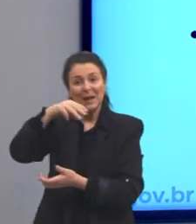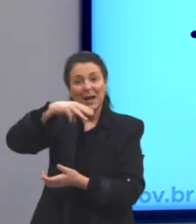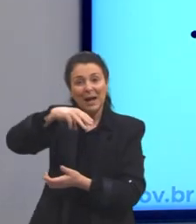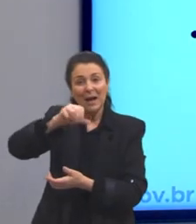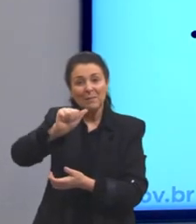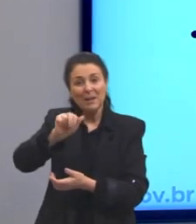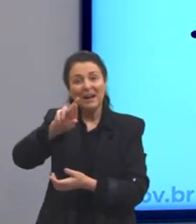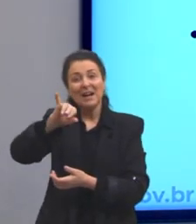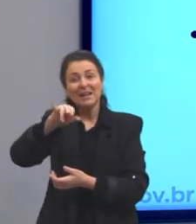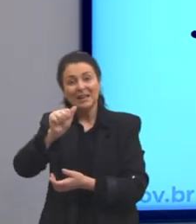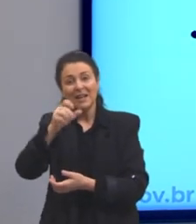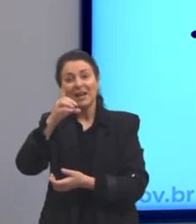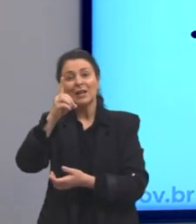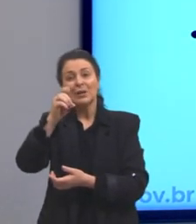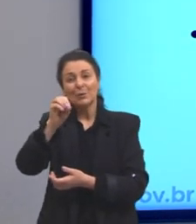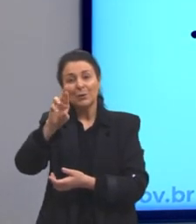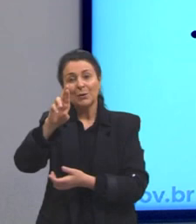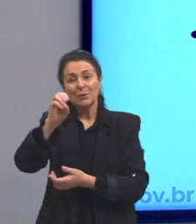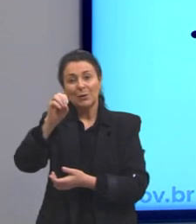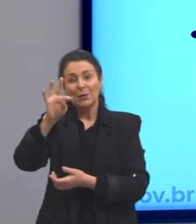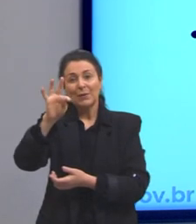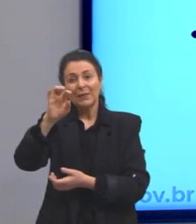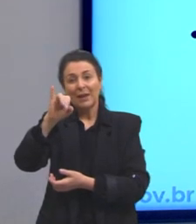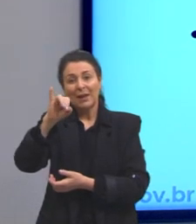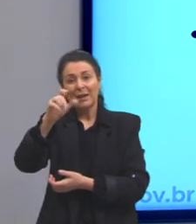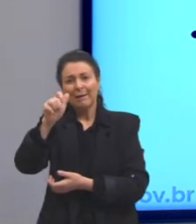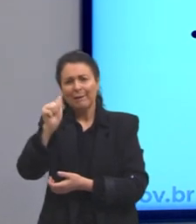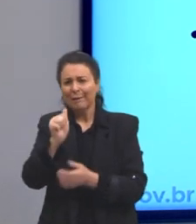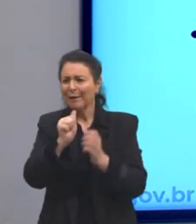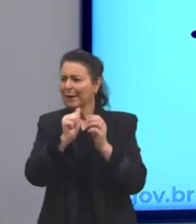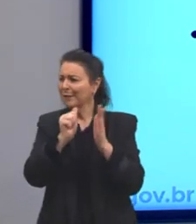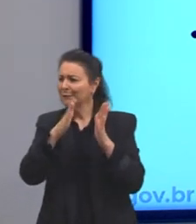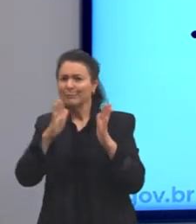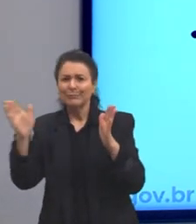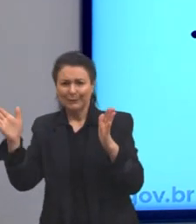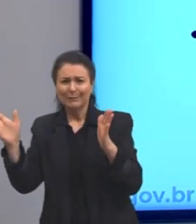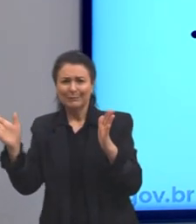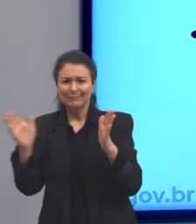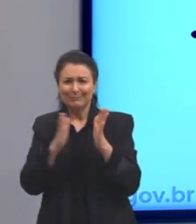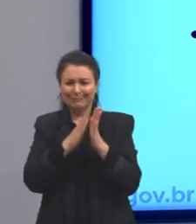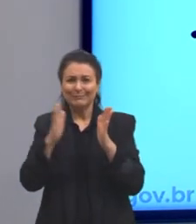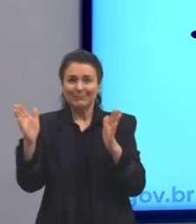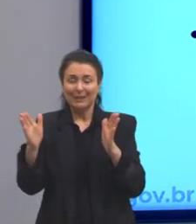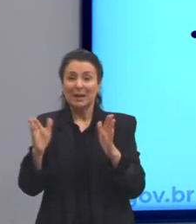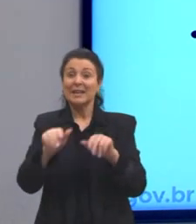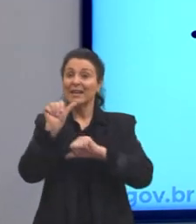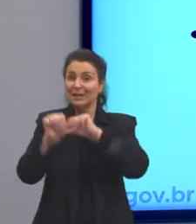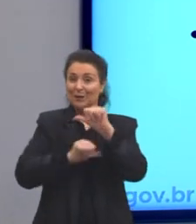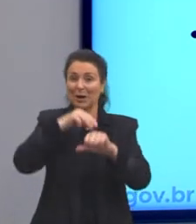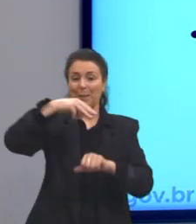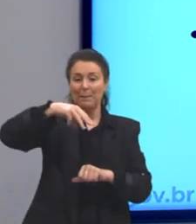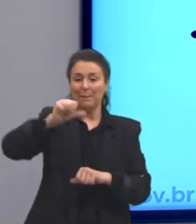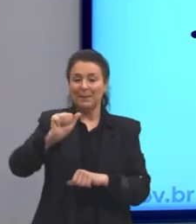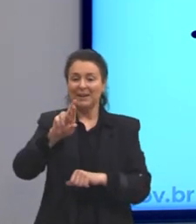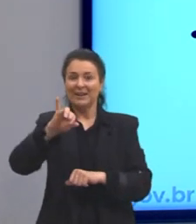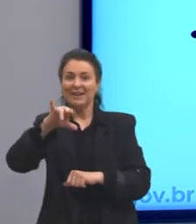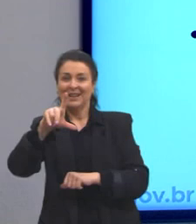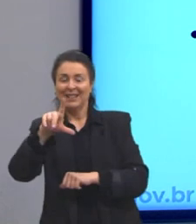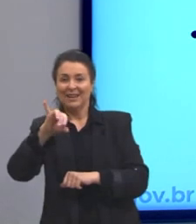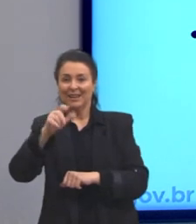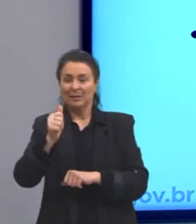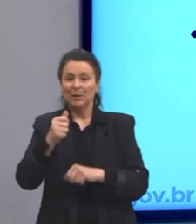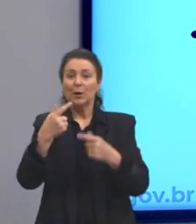Maria Doroteia Joaquina de Seixas Brandão. Que ele chama de Marília, que é a sua pastora. Por quê? Dentro do